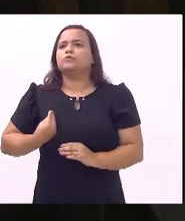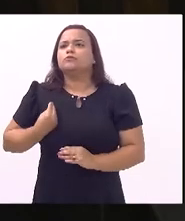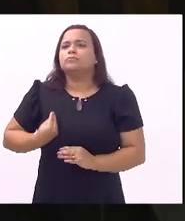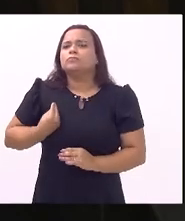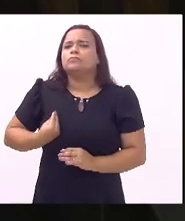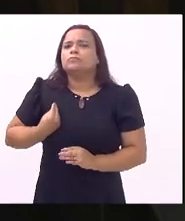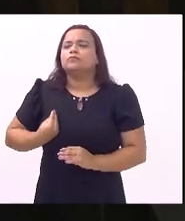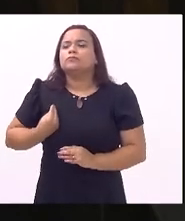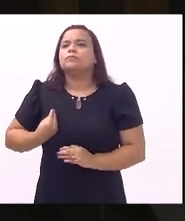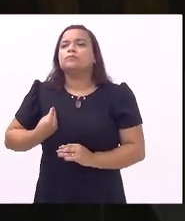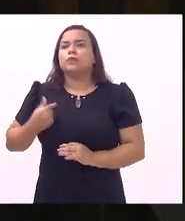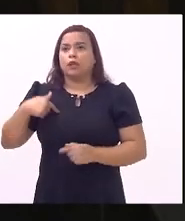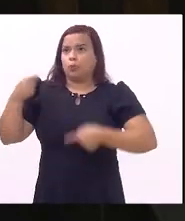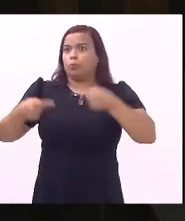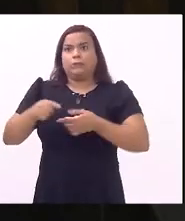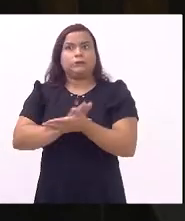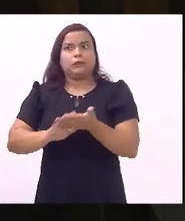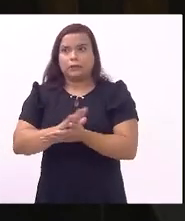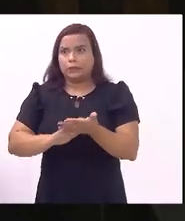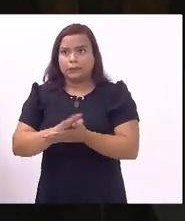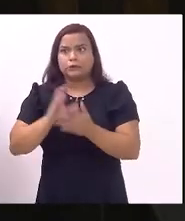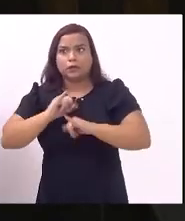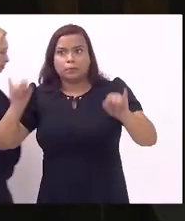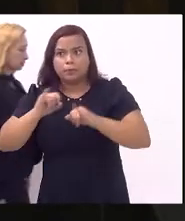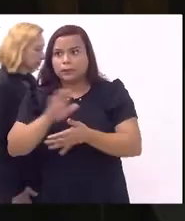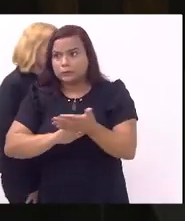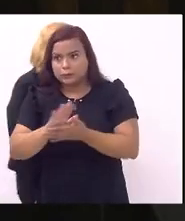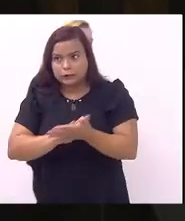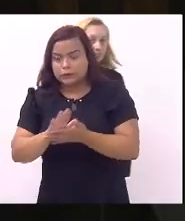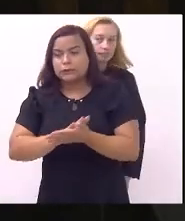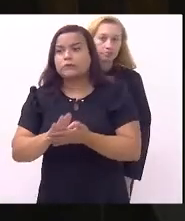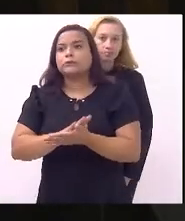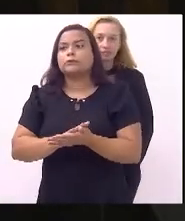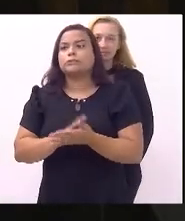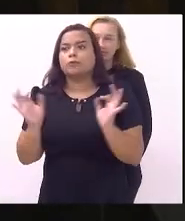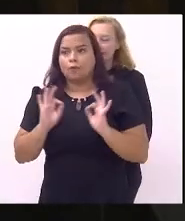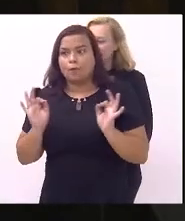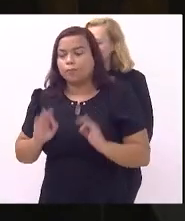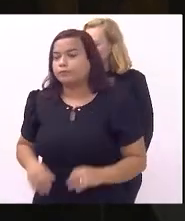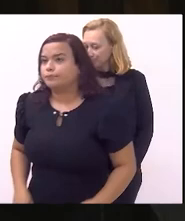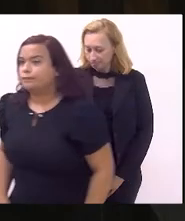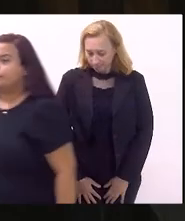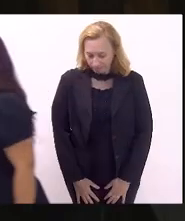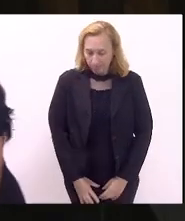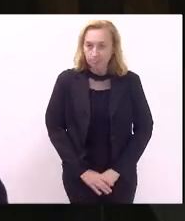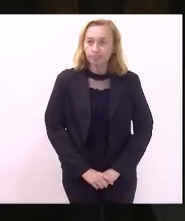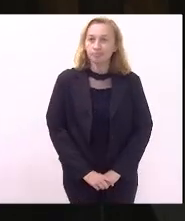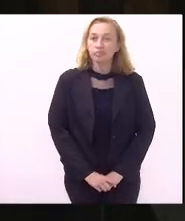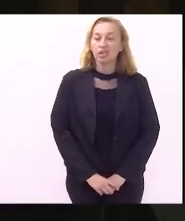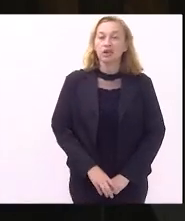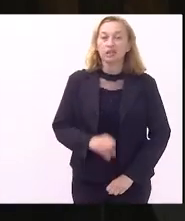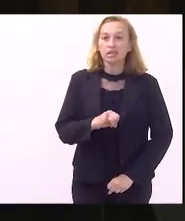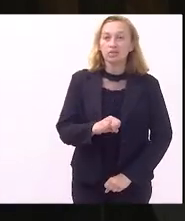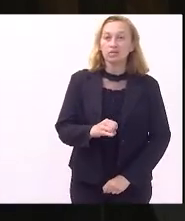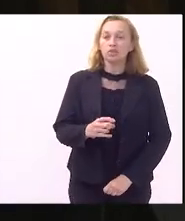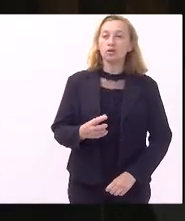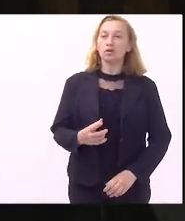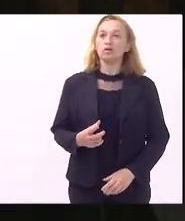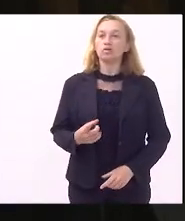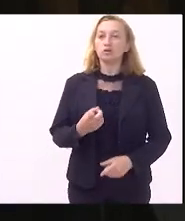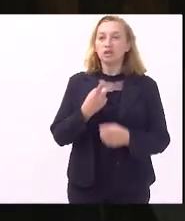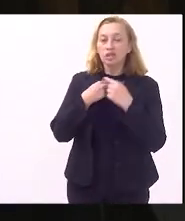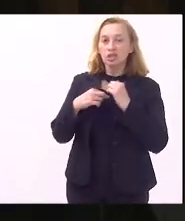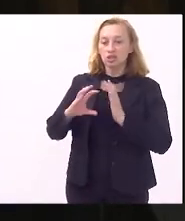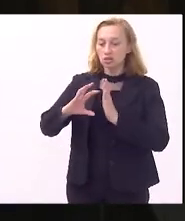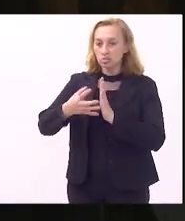eu não estou fazendo política aqui não estou fazendo campanha até porque a gente não pode fazer campanha não está no período mas se for da vontade do meu partido se for da